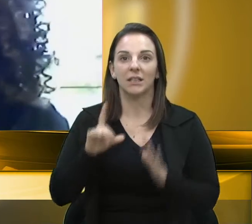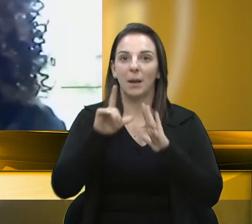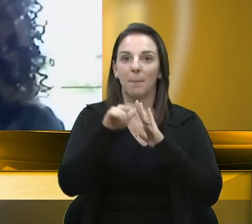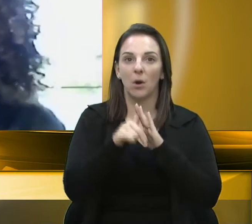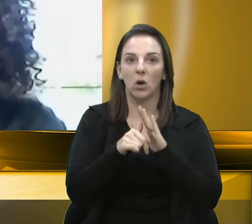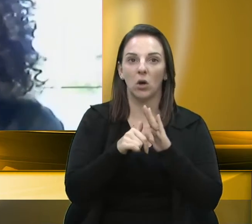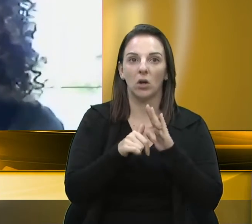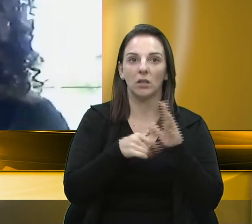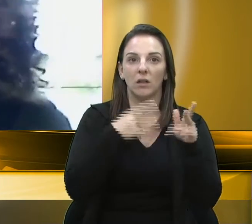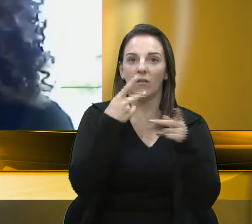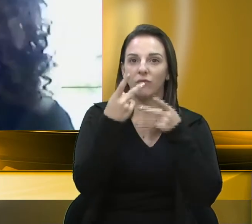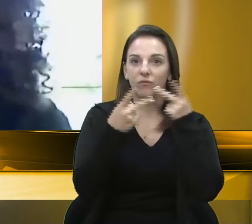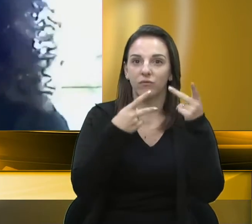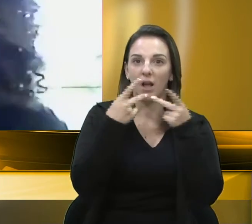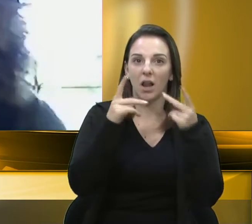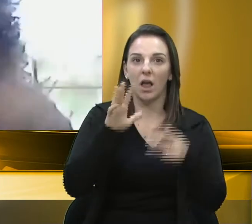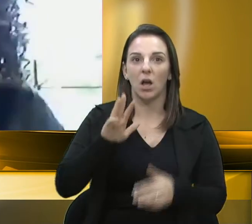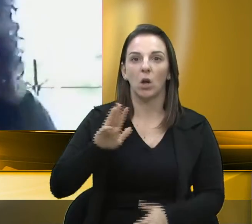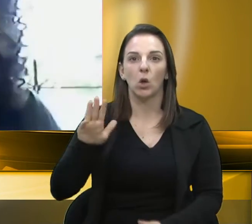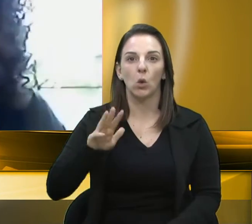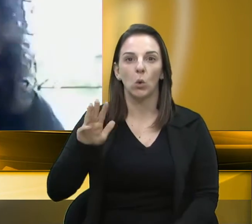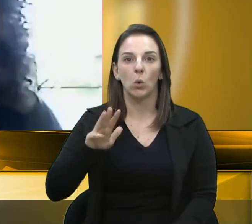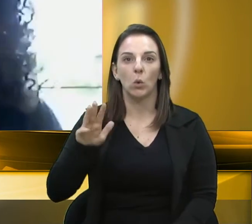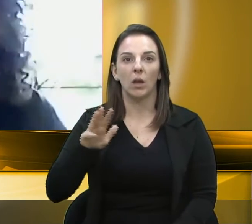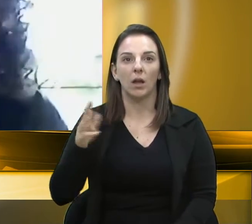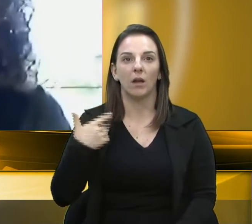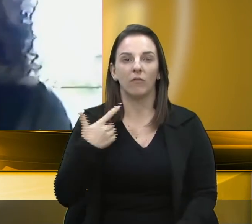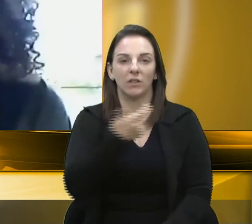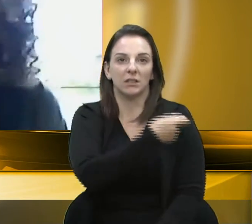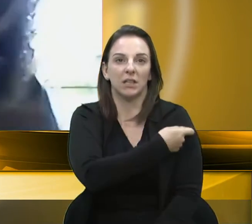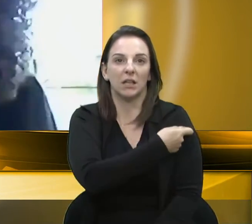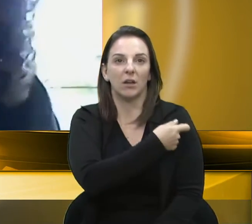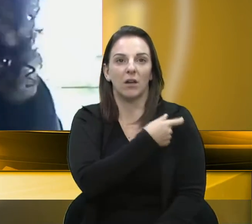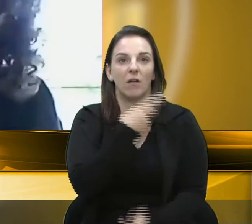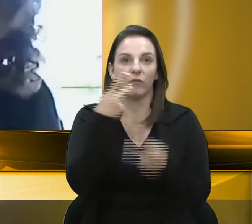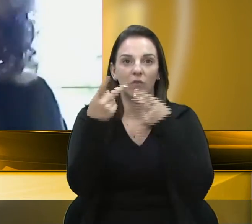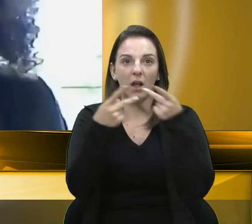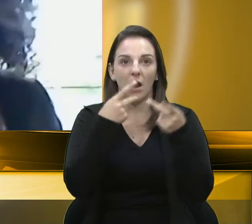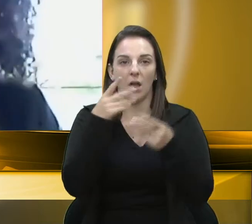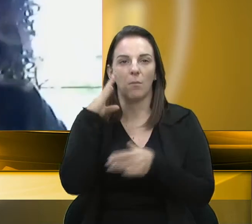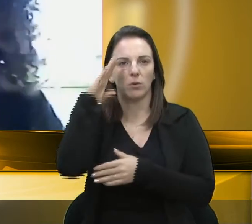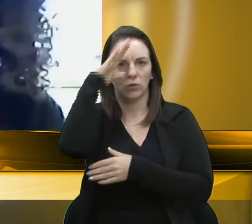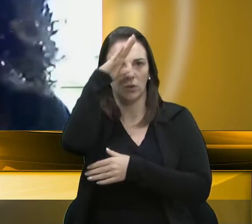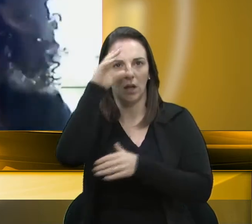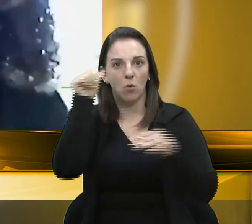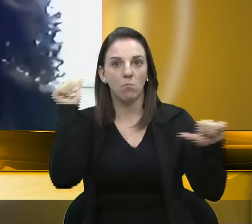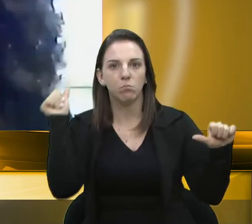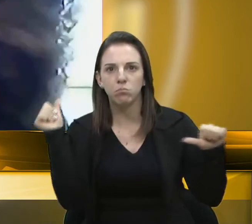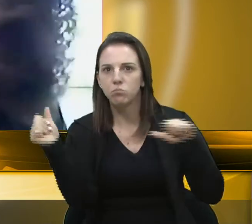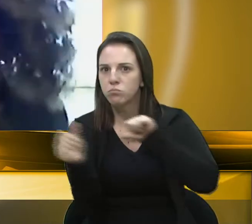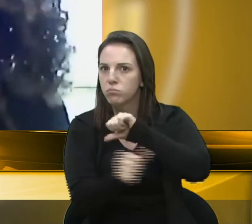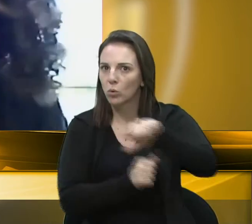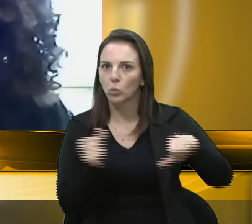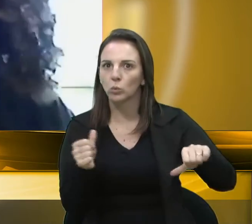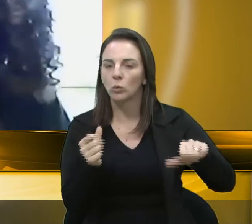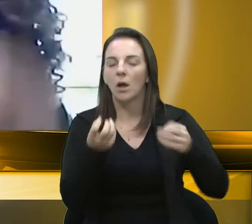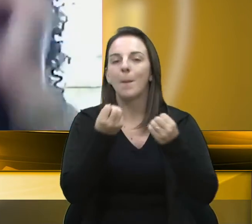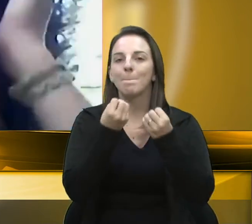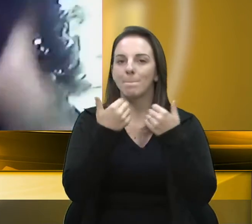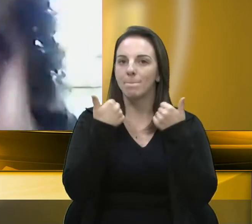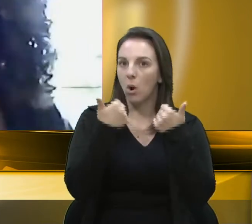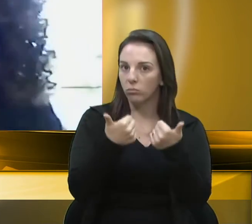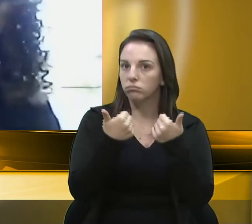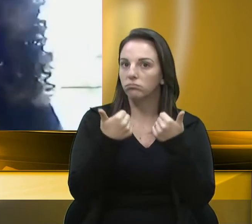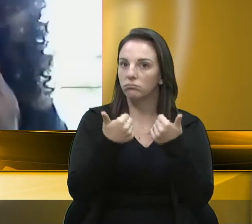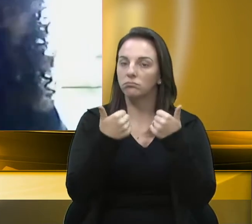da vacinação, a fala do Bolsonaro muda da água para o vinho, né? Mas que bom, que bom que mudou. E mudou só agora, de forma